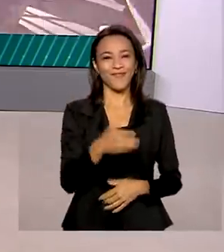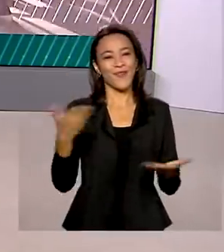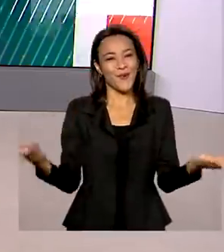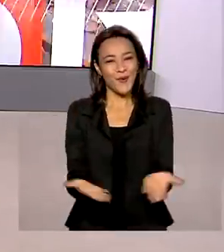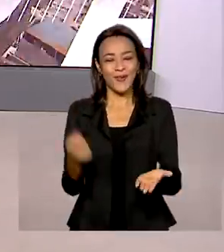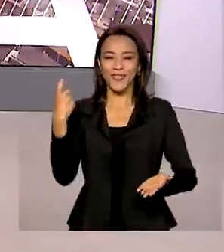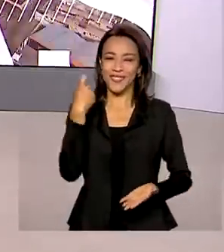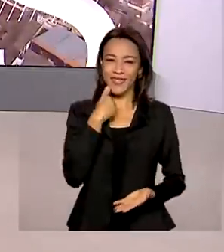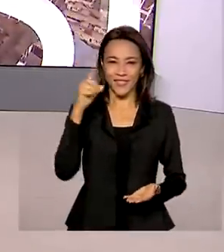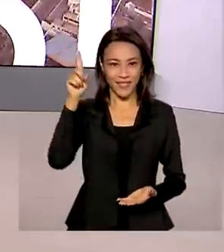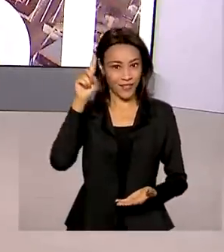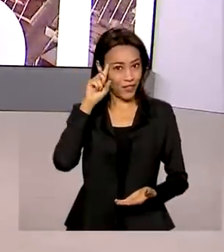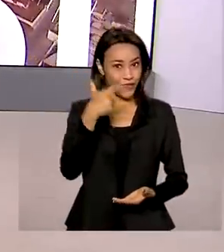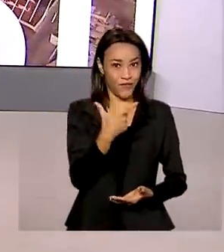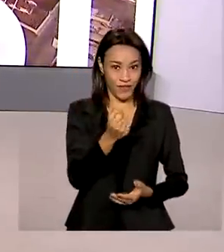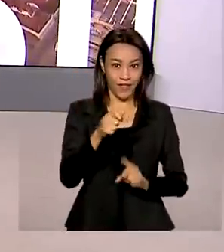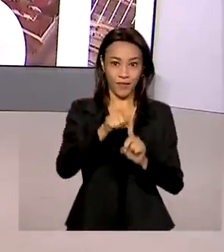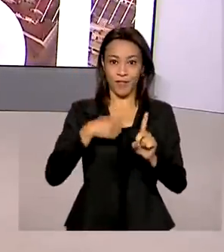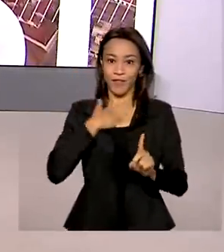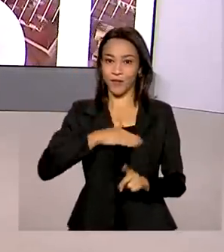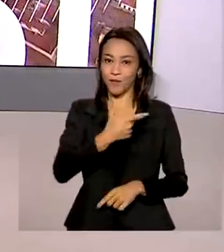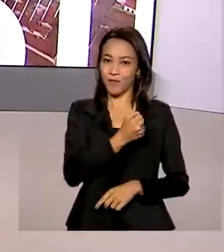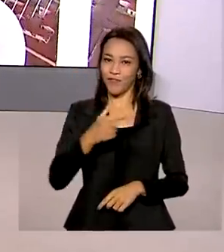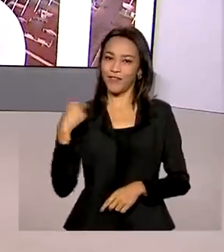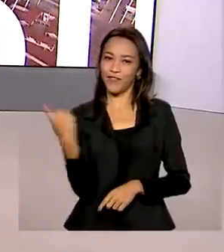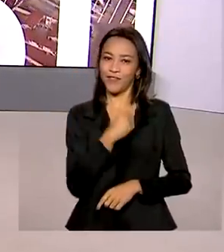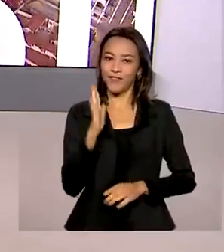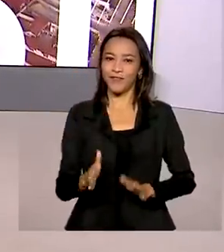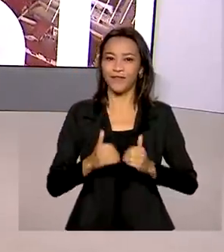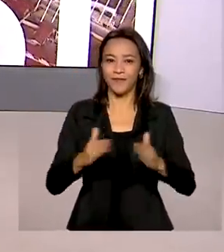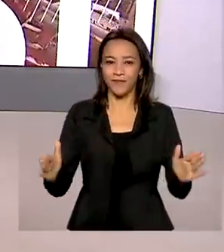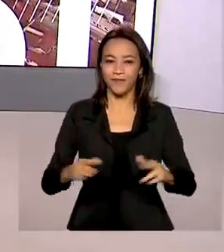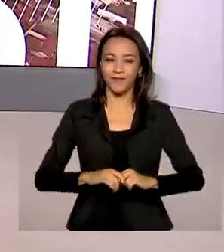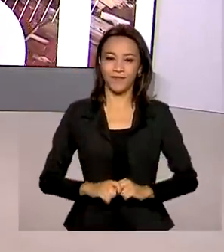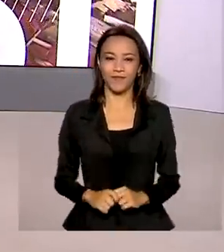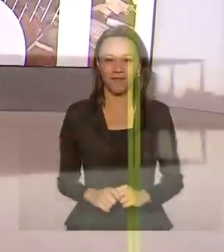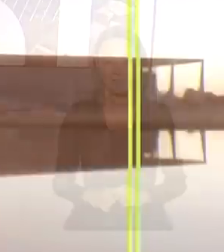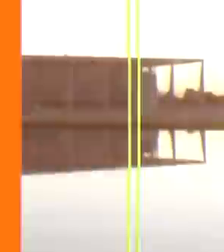desta sexta-feira, 20 de agosto de 2021, já está começando.